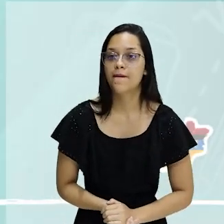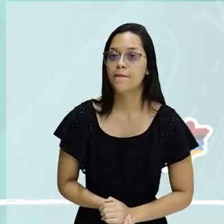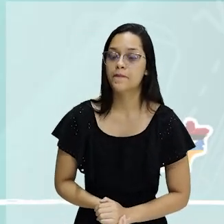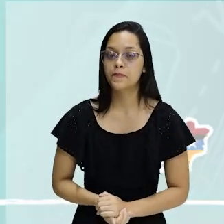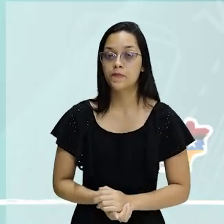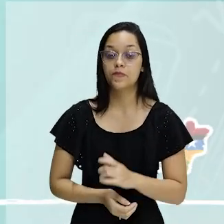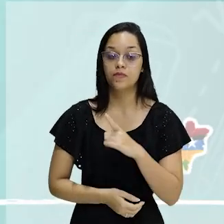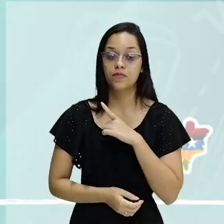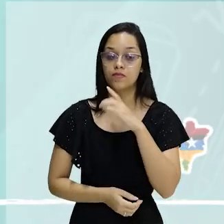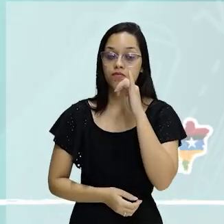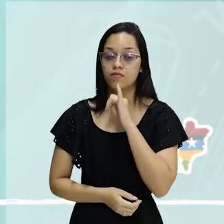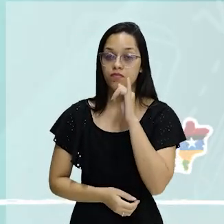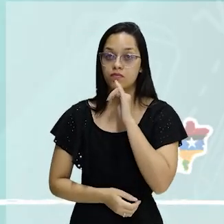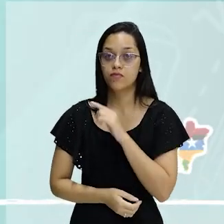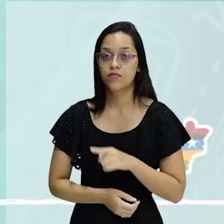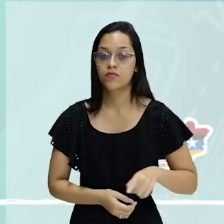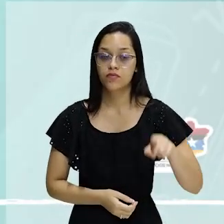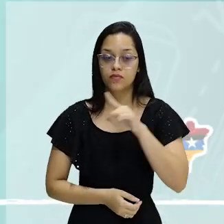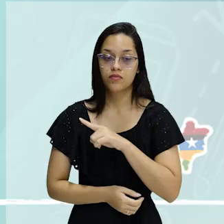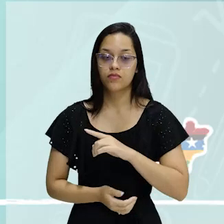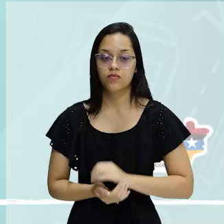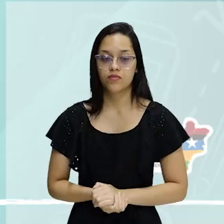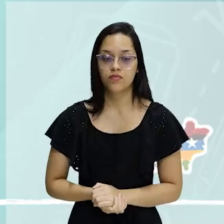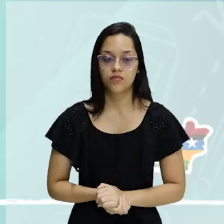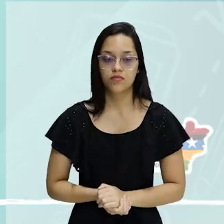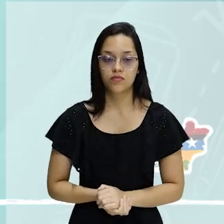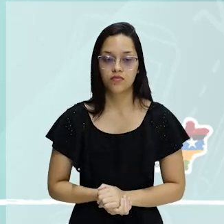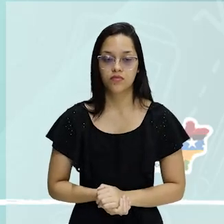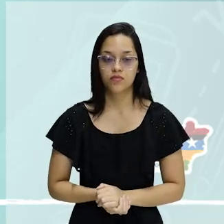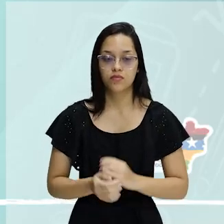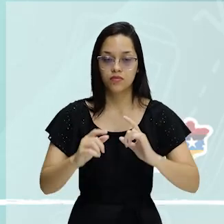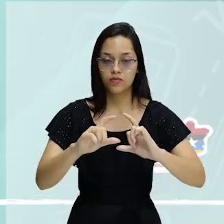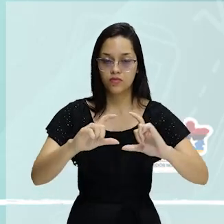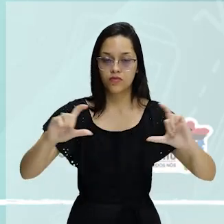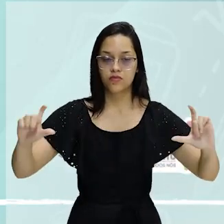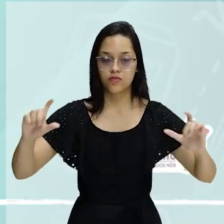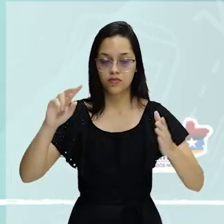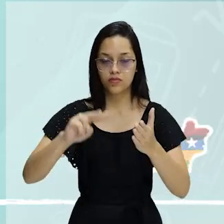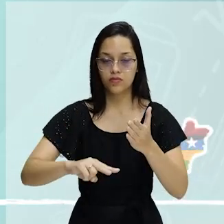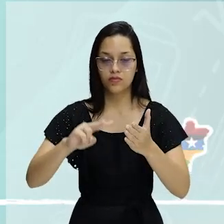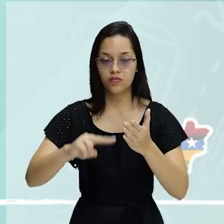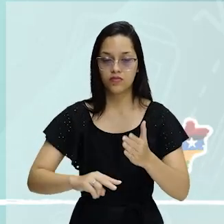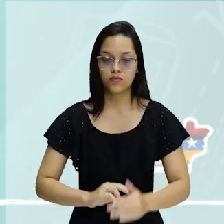Olha só um exemplo aí que eu trouxe para vocês. Aí na sua tela você tem leitura, origem, né?